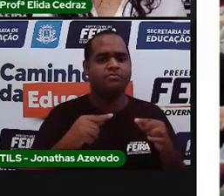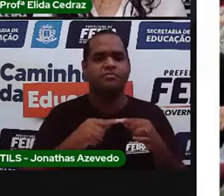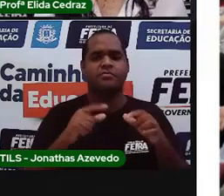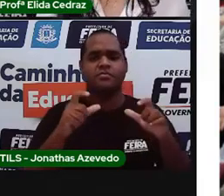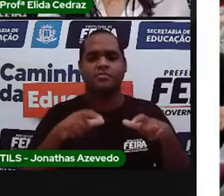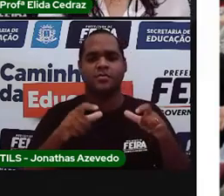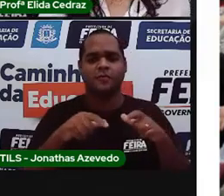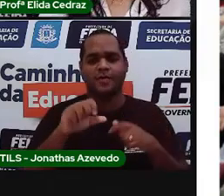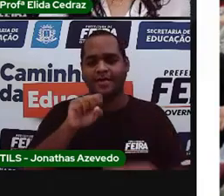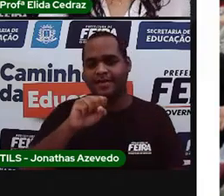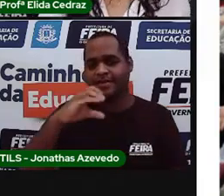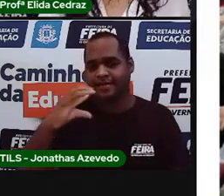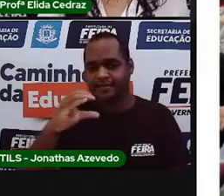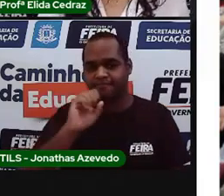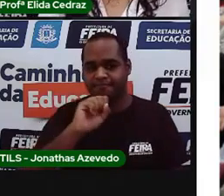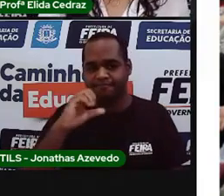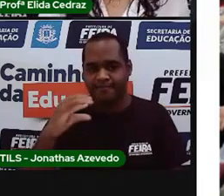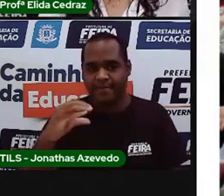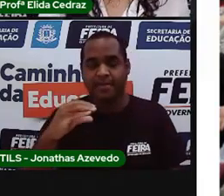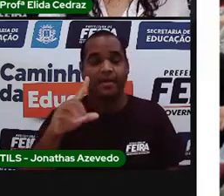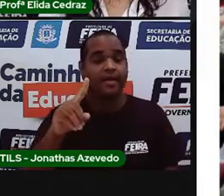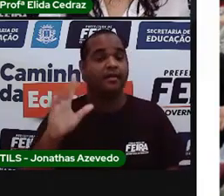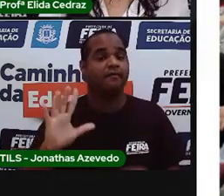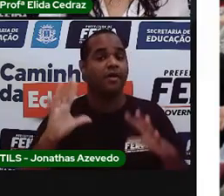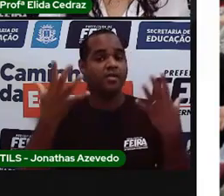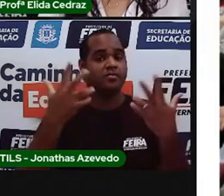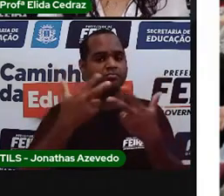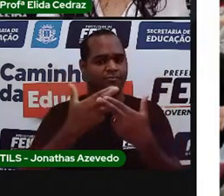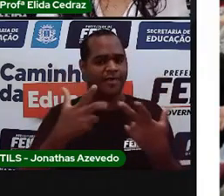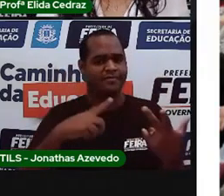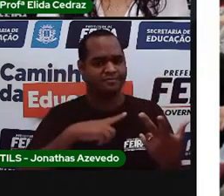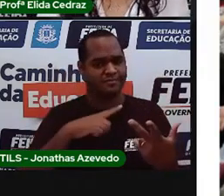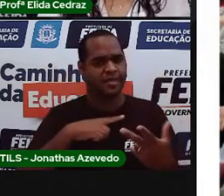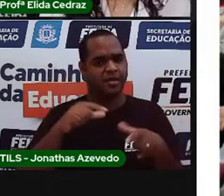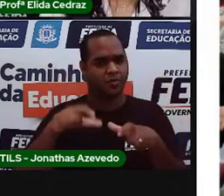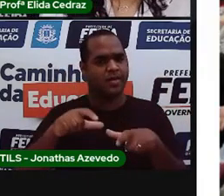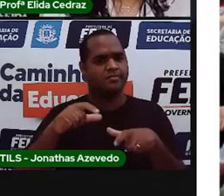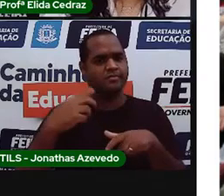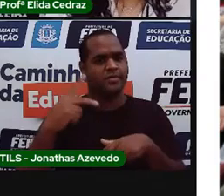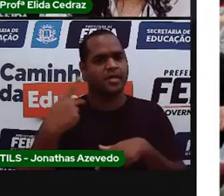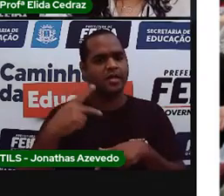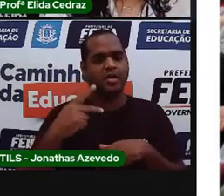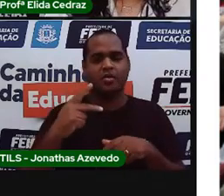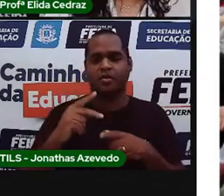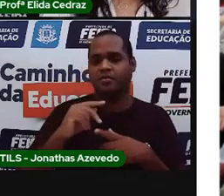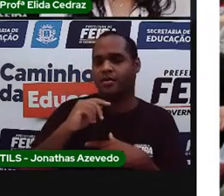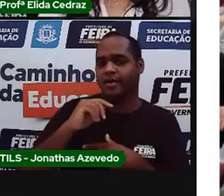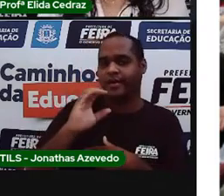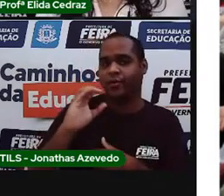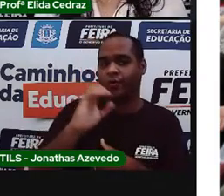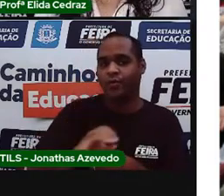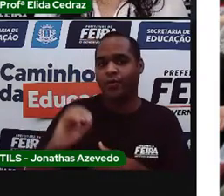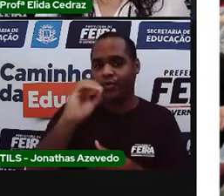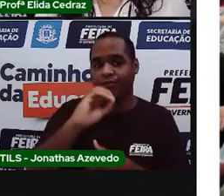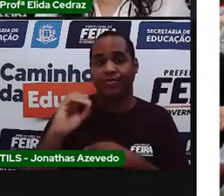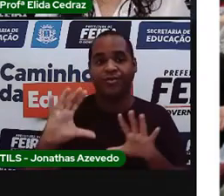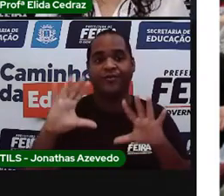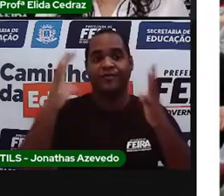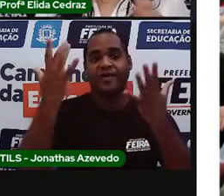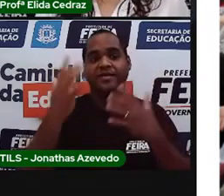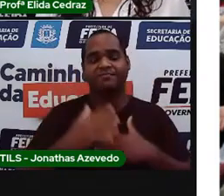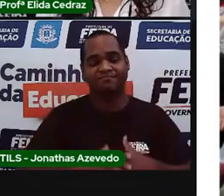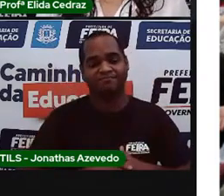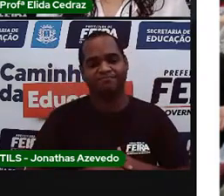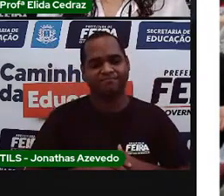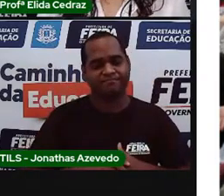em Santa Catarina, uma das festas populares de Blumenau, chamada Oktoberfest. E eles